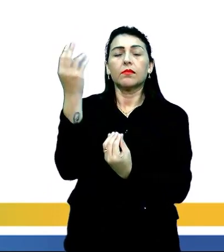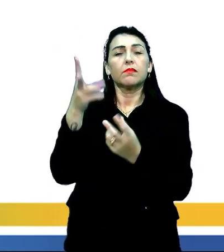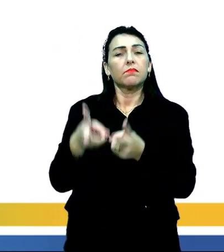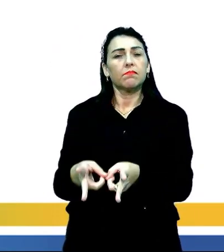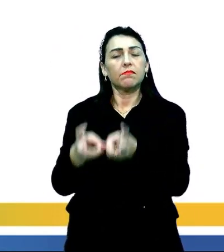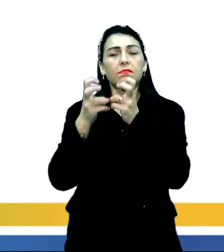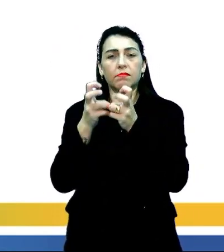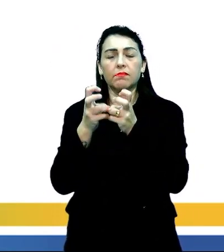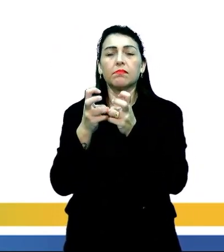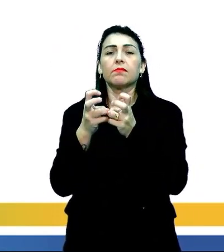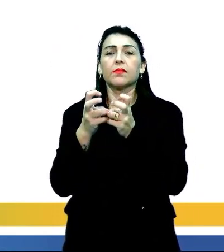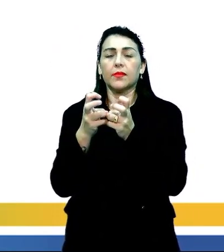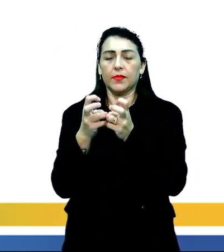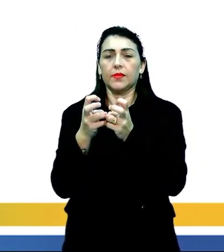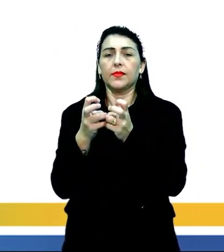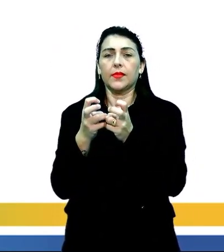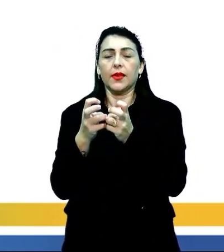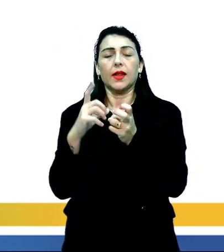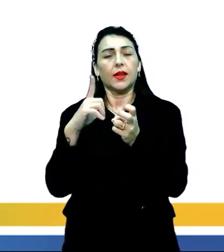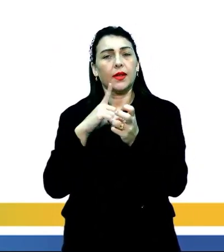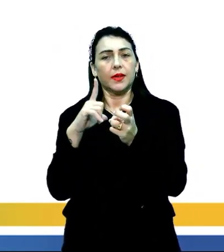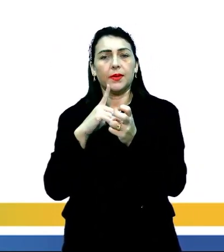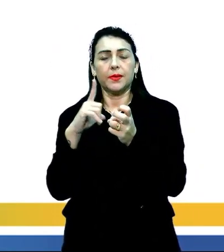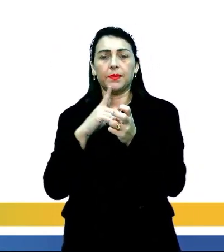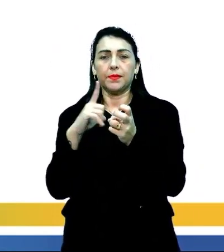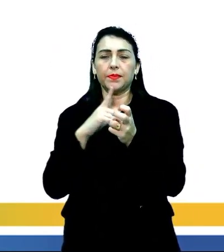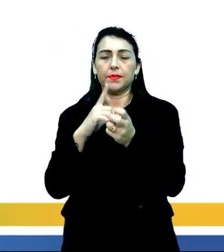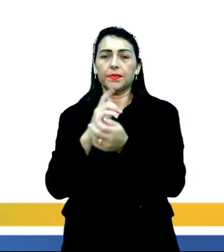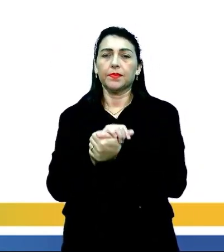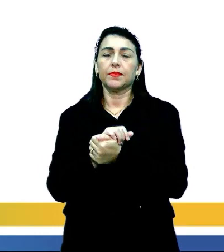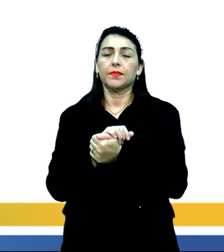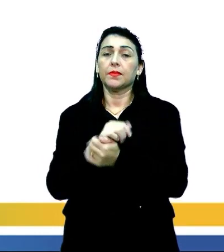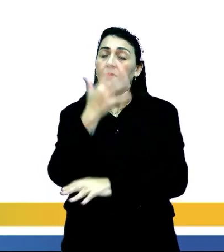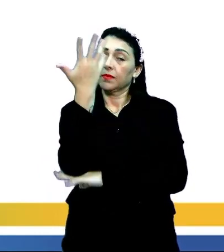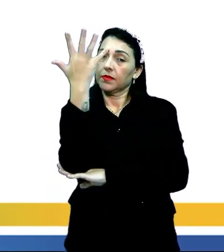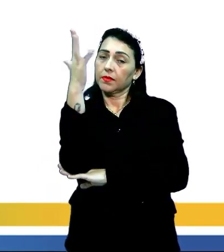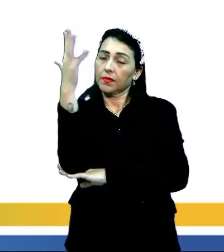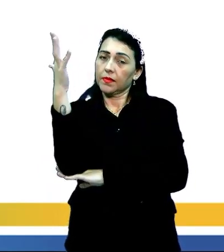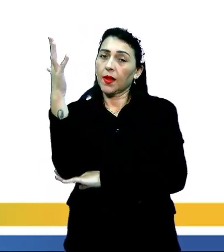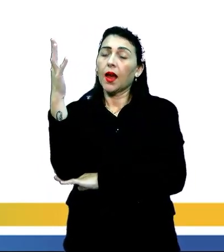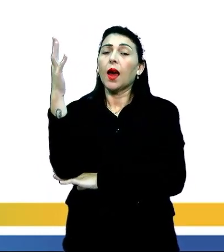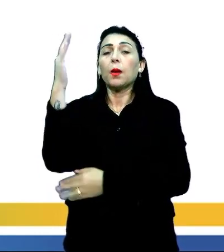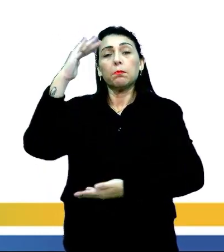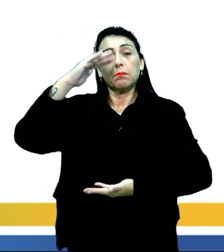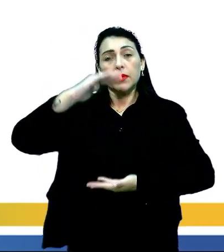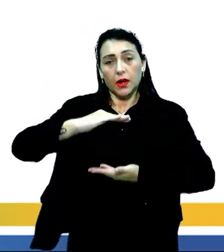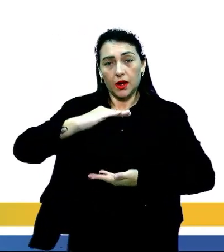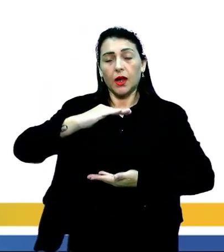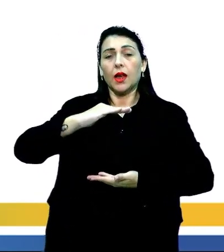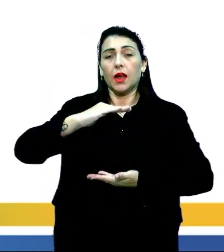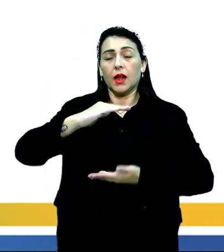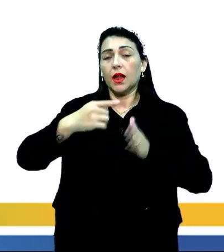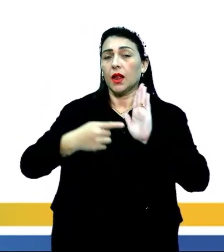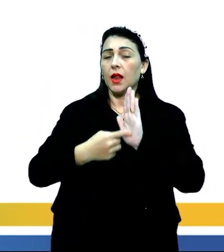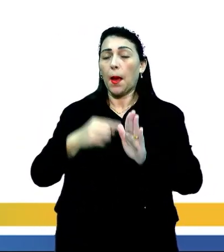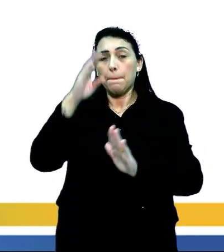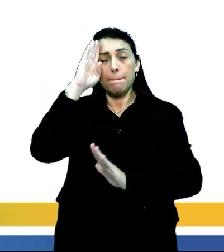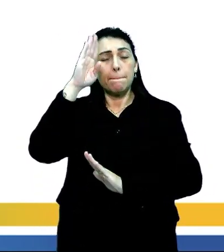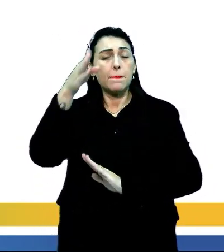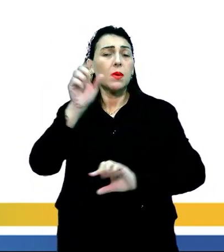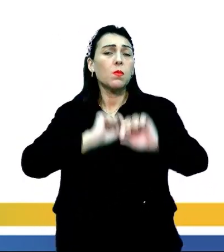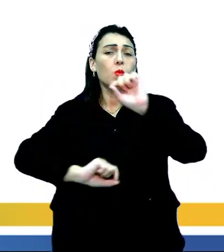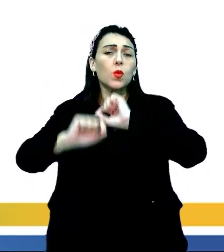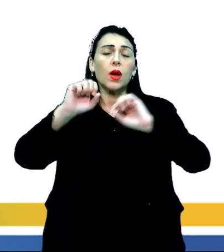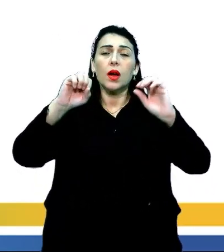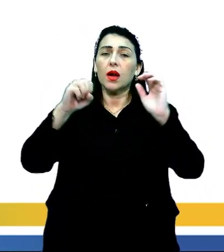observar que é uma árvore, a gente vai ter aí nesse domínio árvores de médio e pequeno porte, que apresentam principalmente